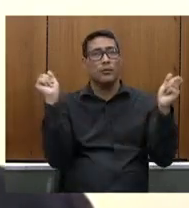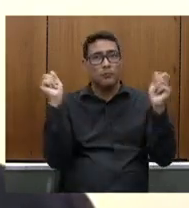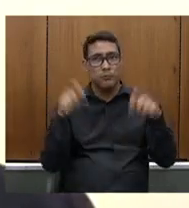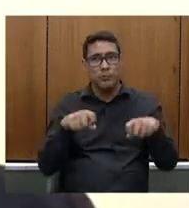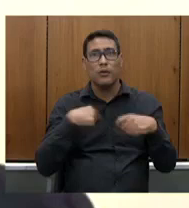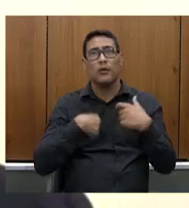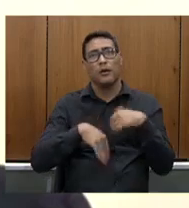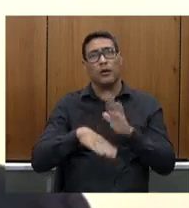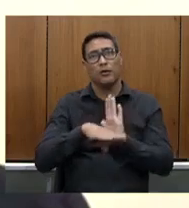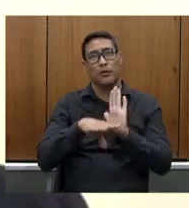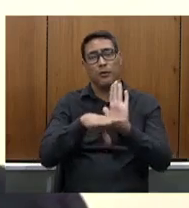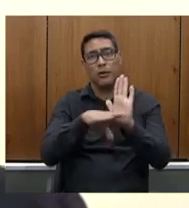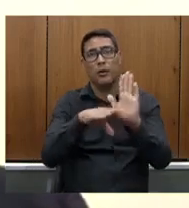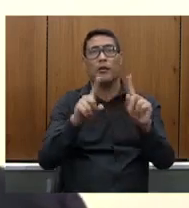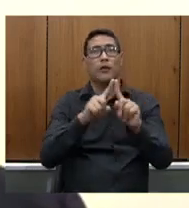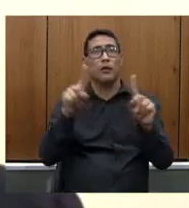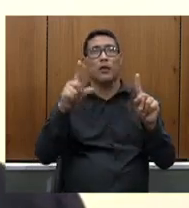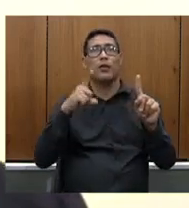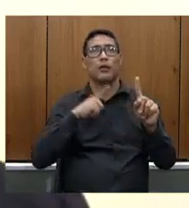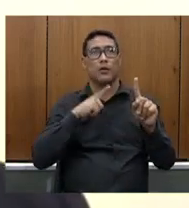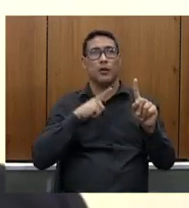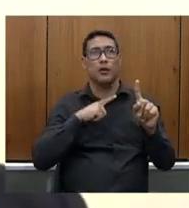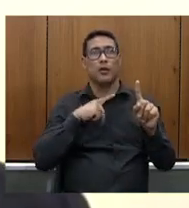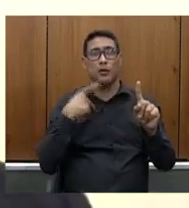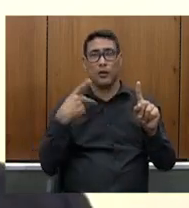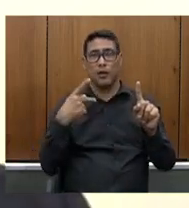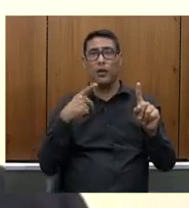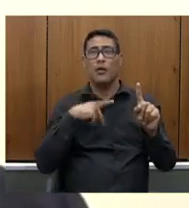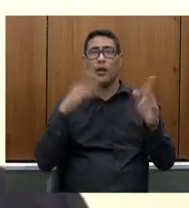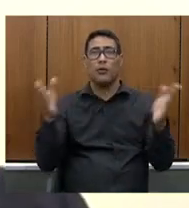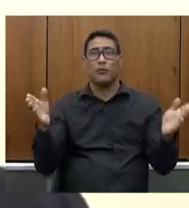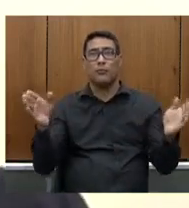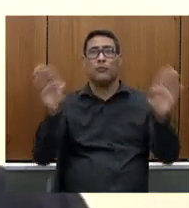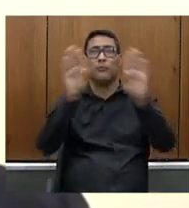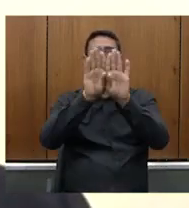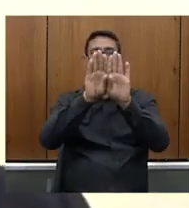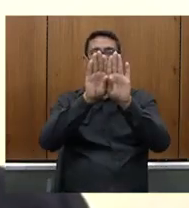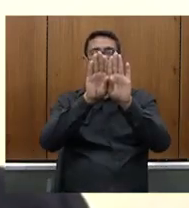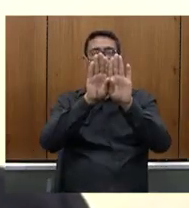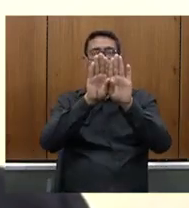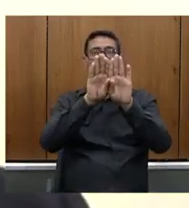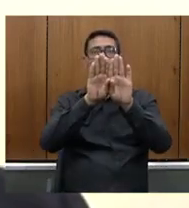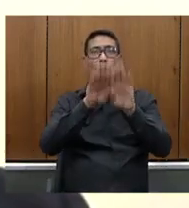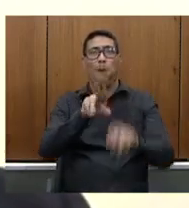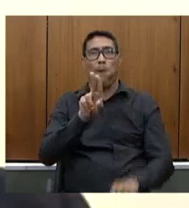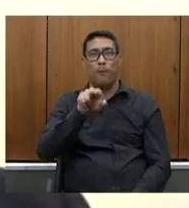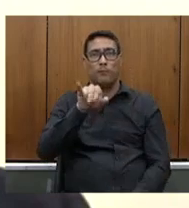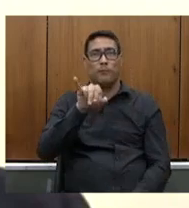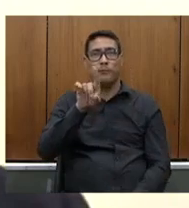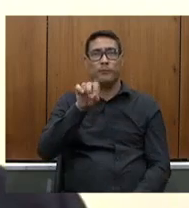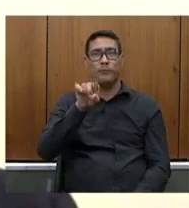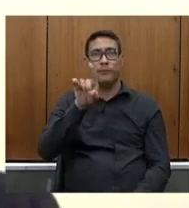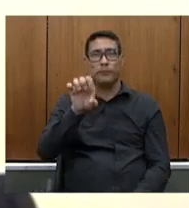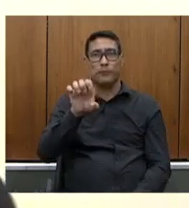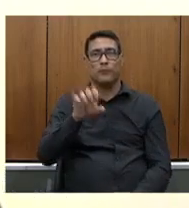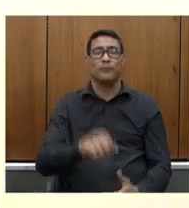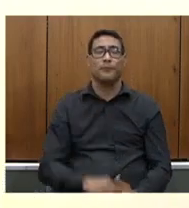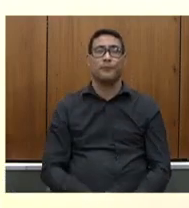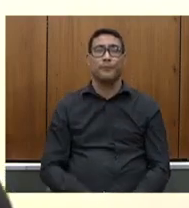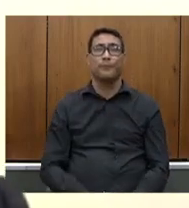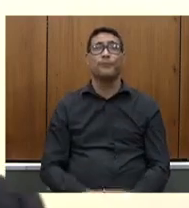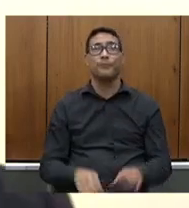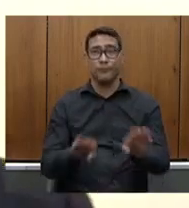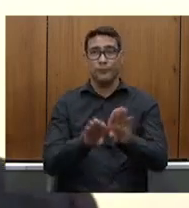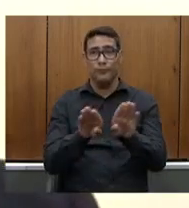auxiliar para que não haja inclusive o que eles temem que é o fechamento dessa unidade gostaria